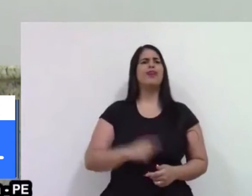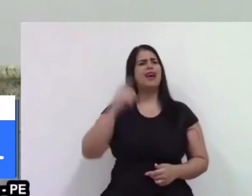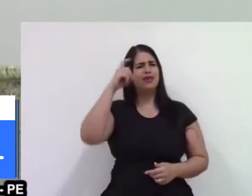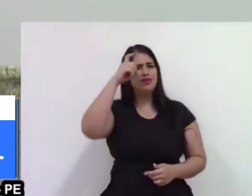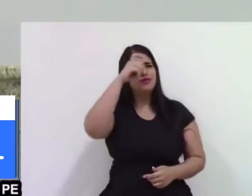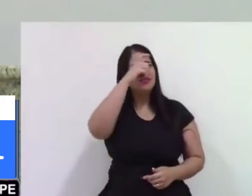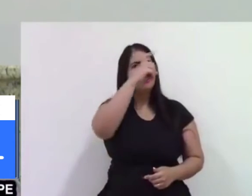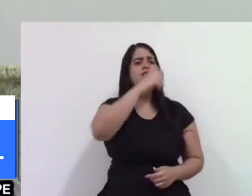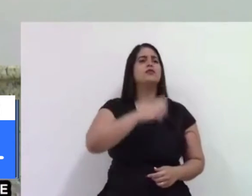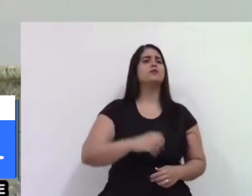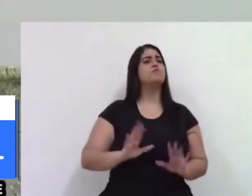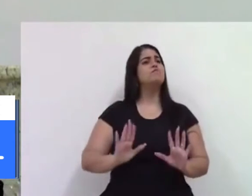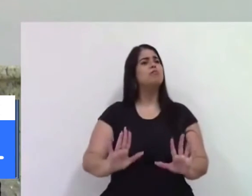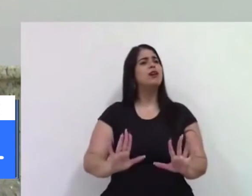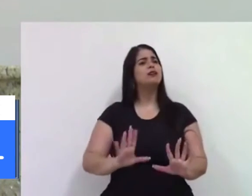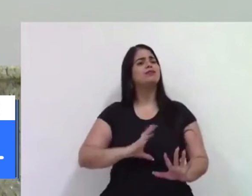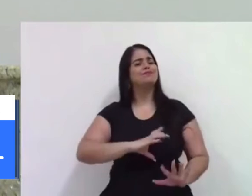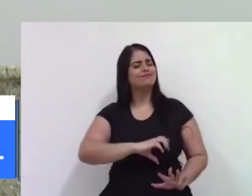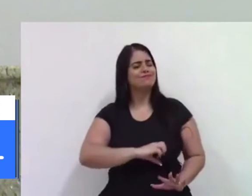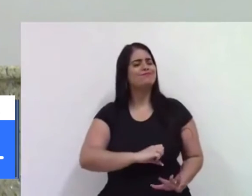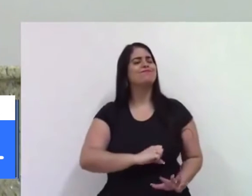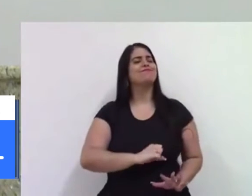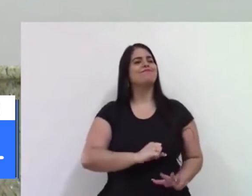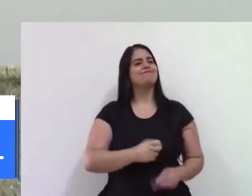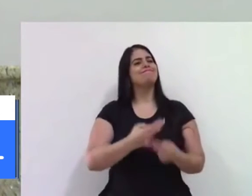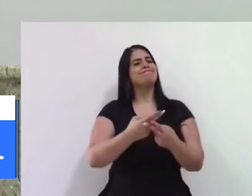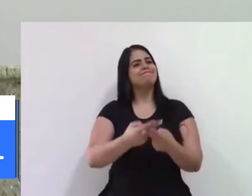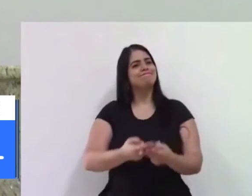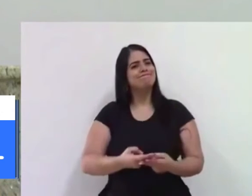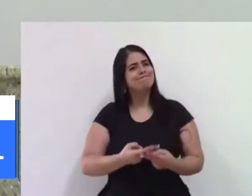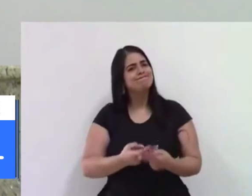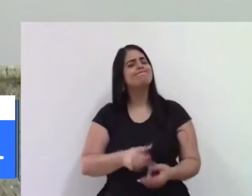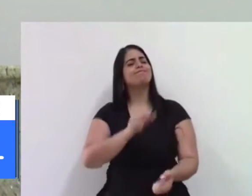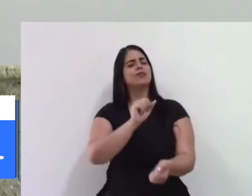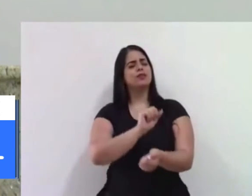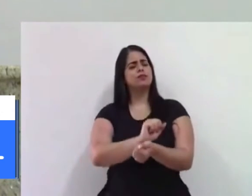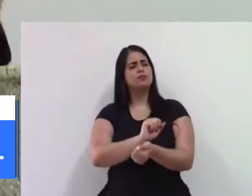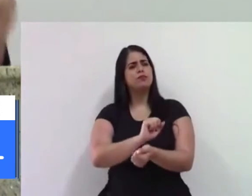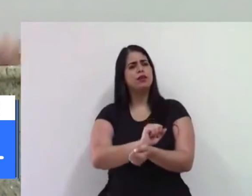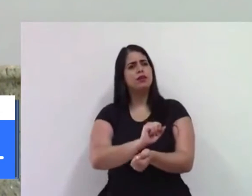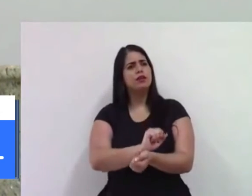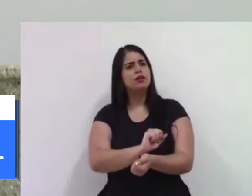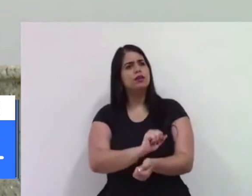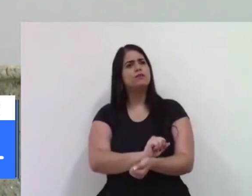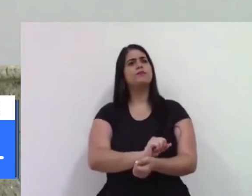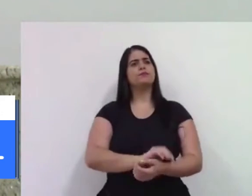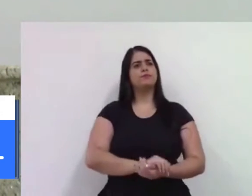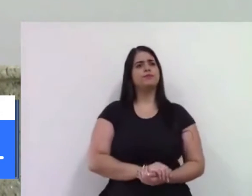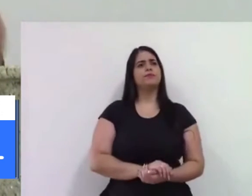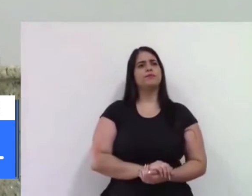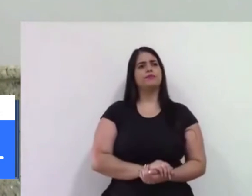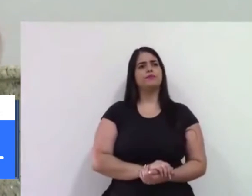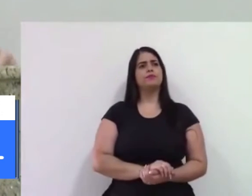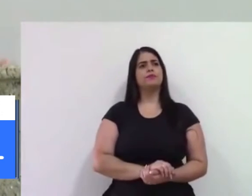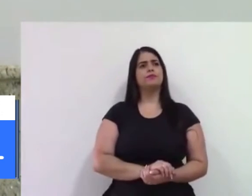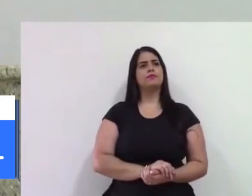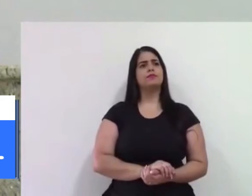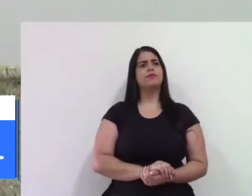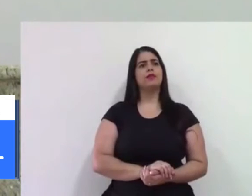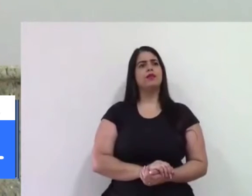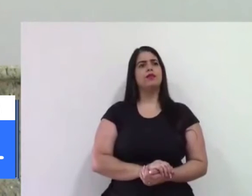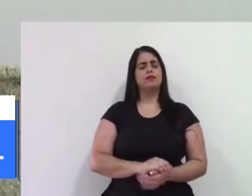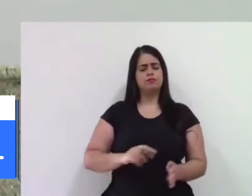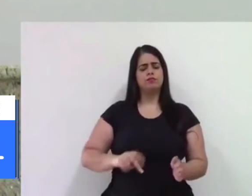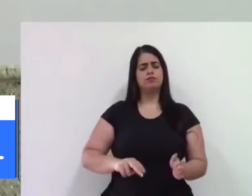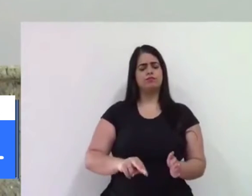mas que tem um amor tão grande e a paciência de esperar quando é feito um benefício, como as estradas que estão